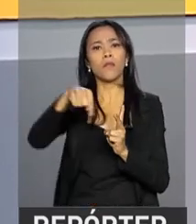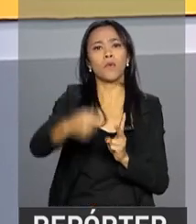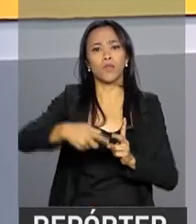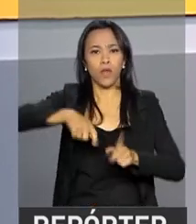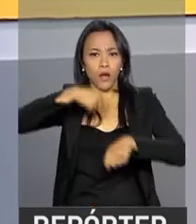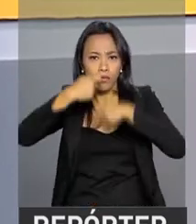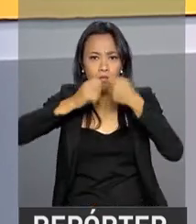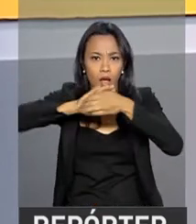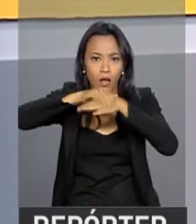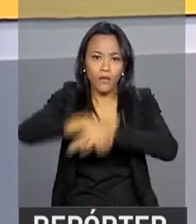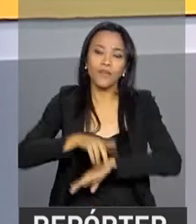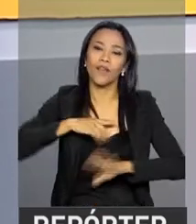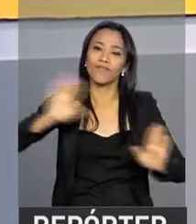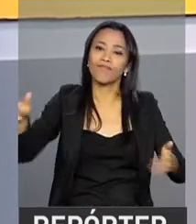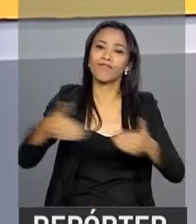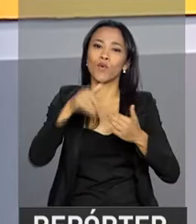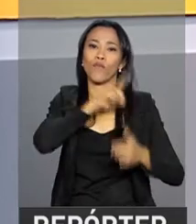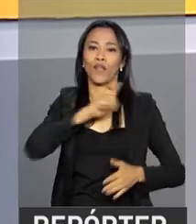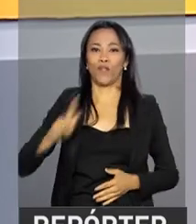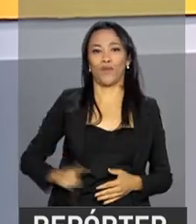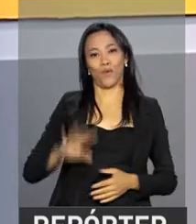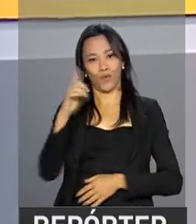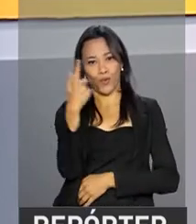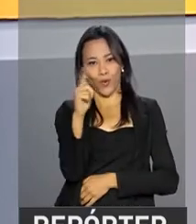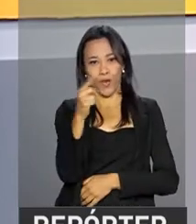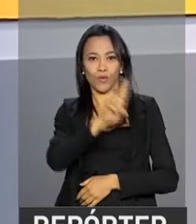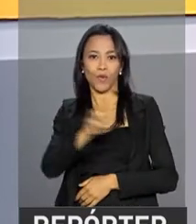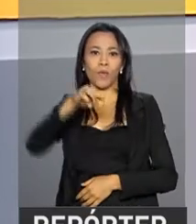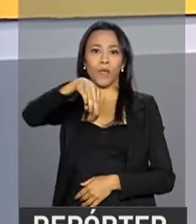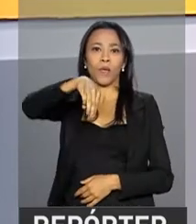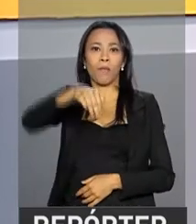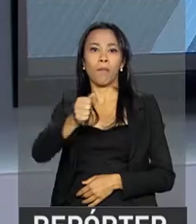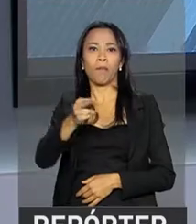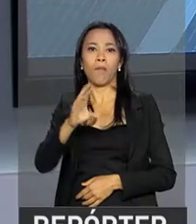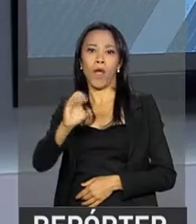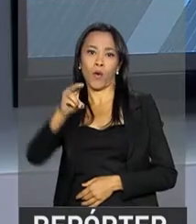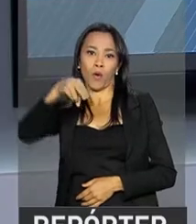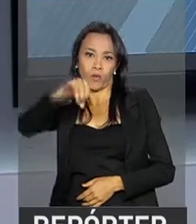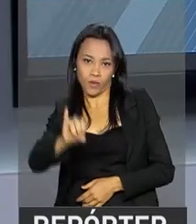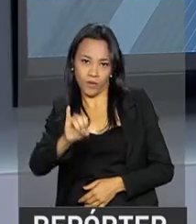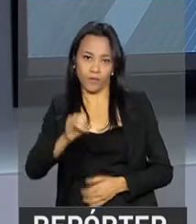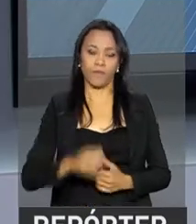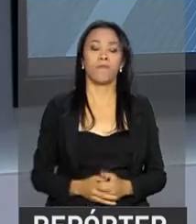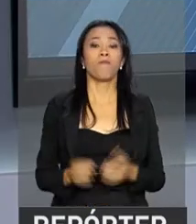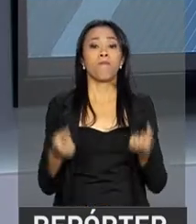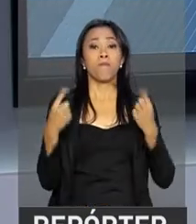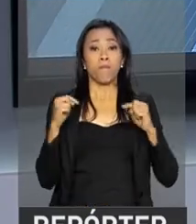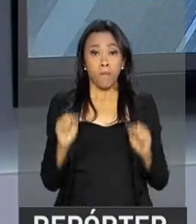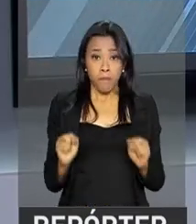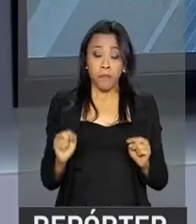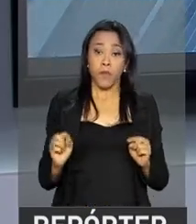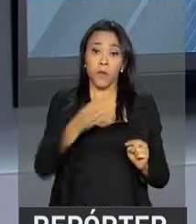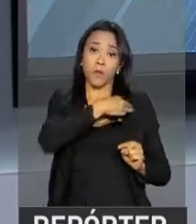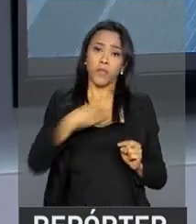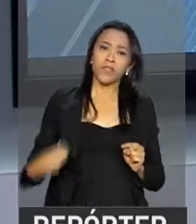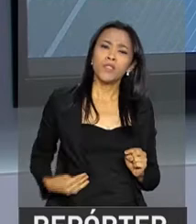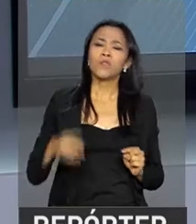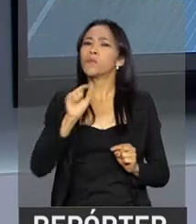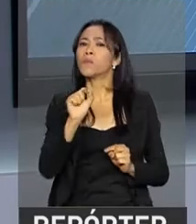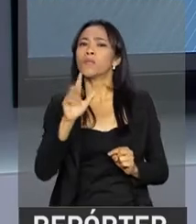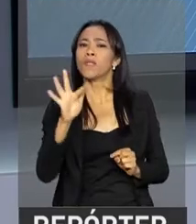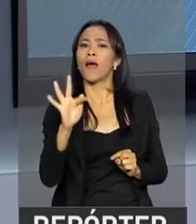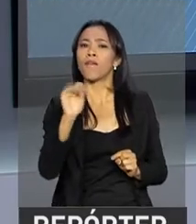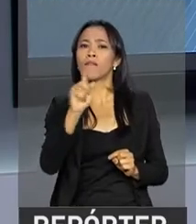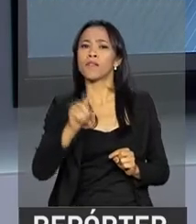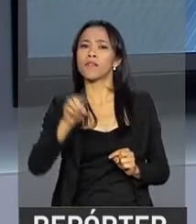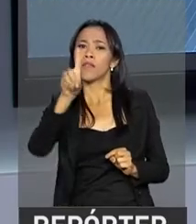marcado com o governador de Goiás, Marconi Perillo. O ministro da Fazenda, Henrique Meirelles,